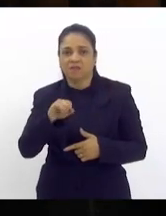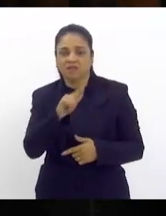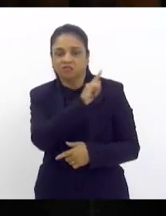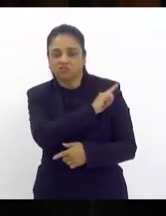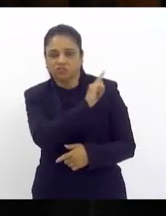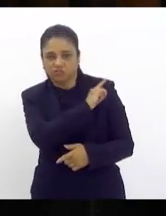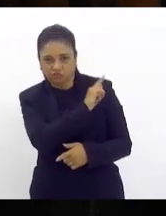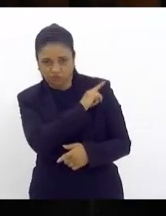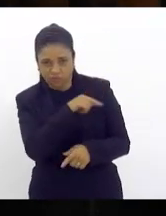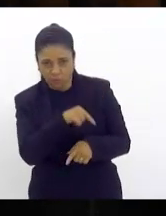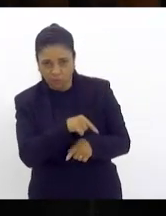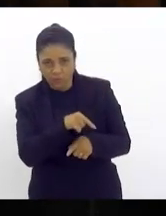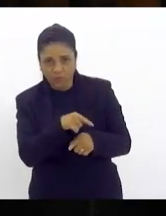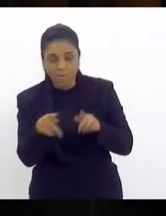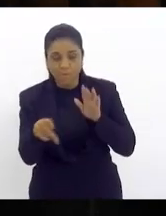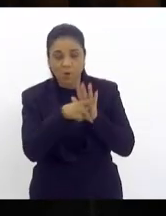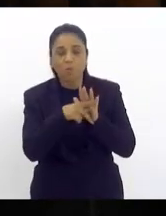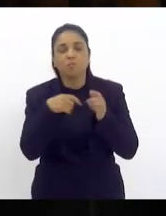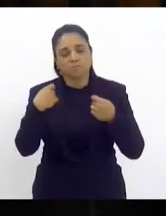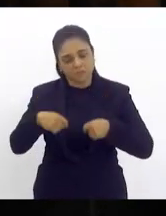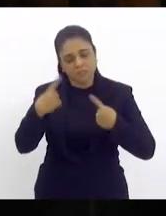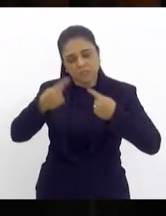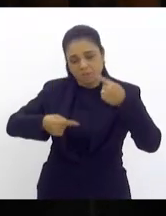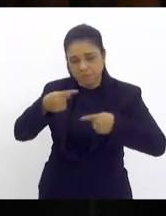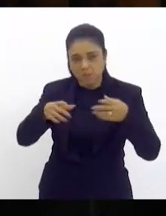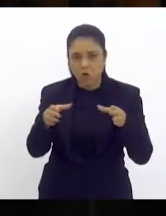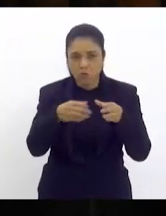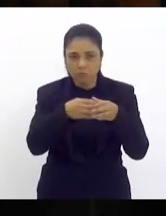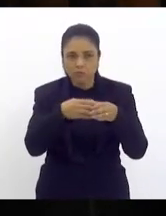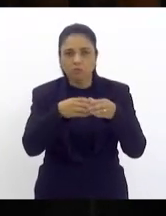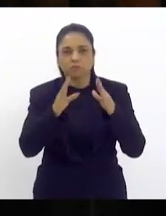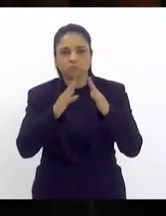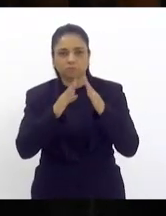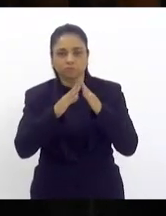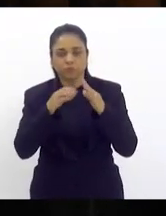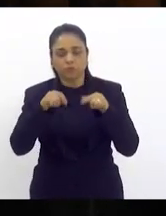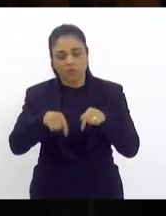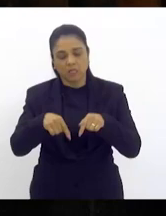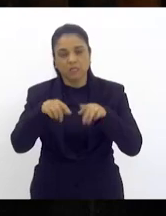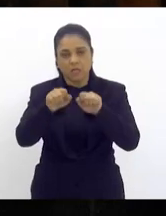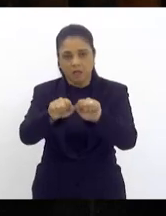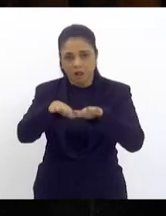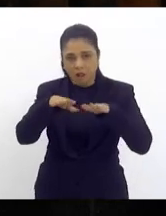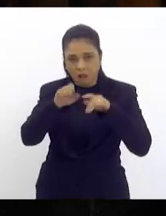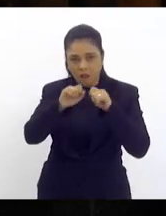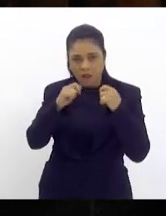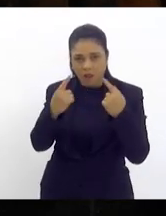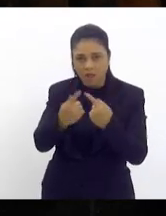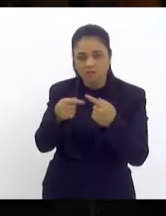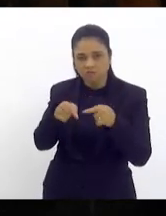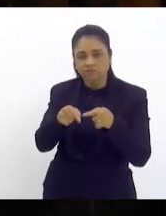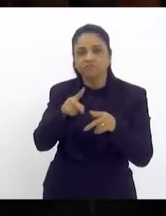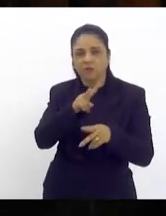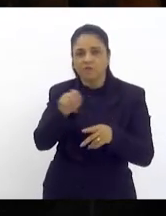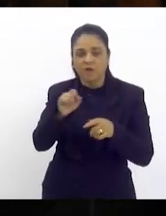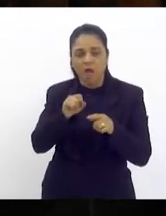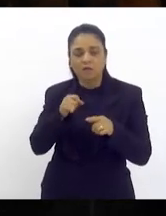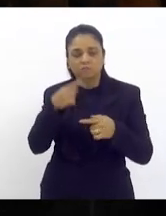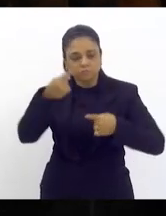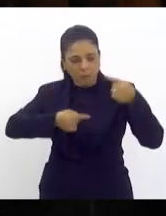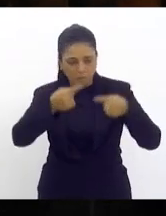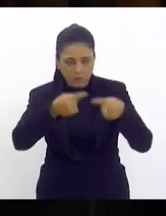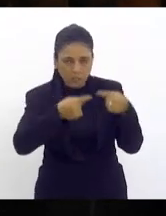precisa ser debatido e eu tenho certeza que a comissão de habitação aqui da LERJ vai abraçar esse tema e a gente vai conseguir